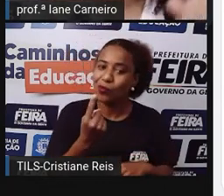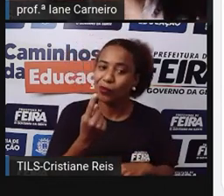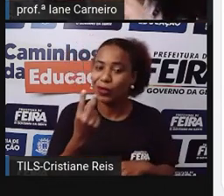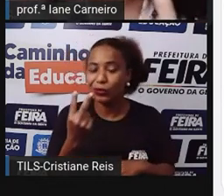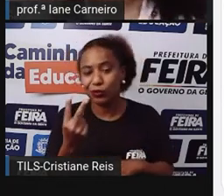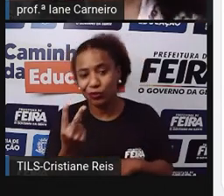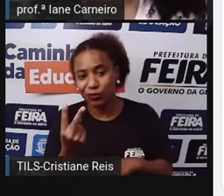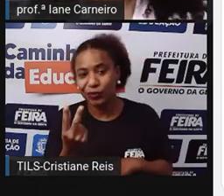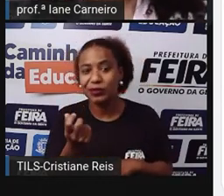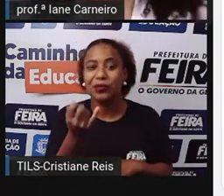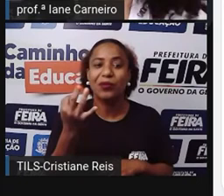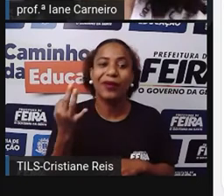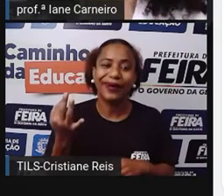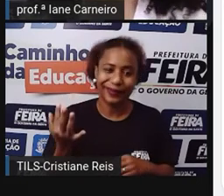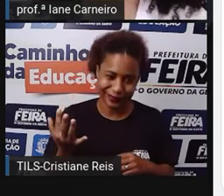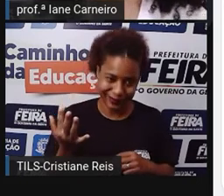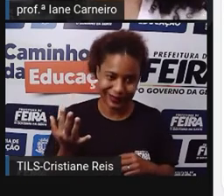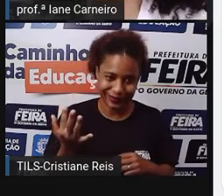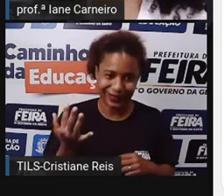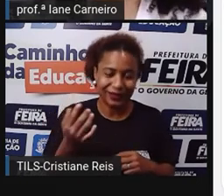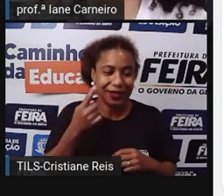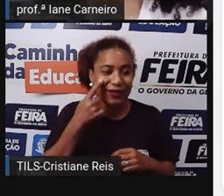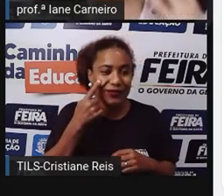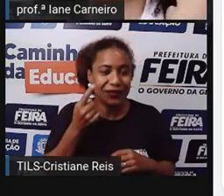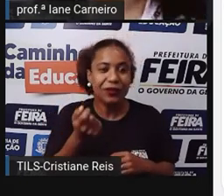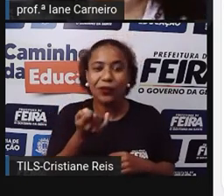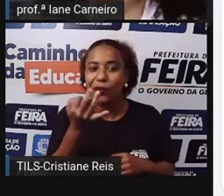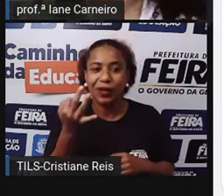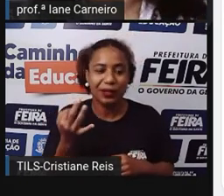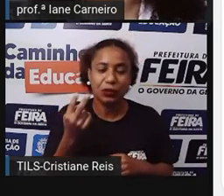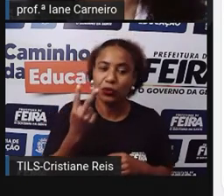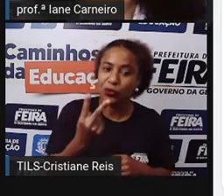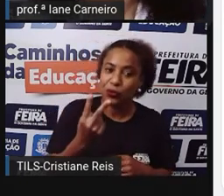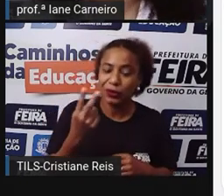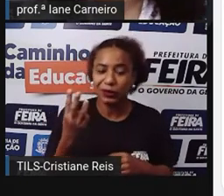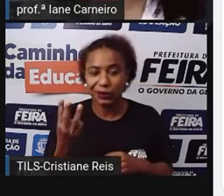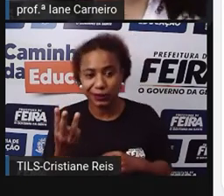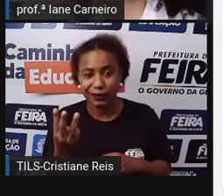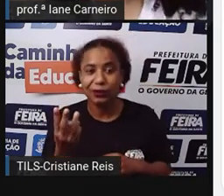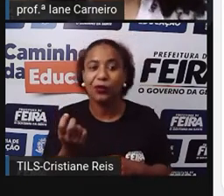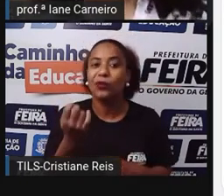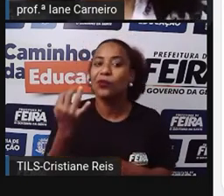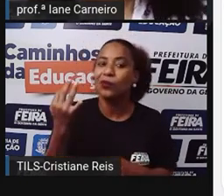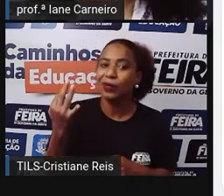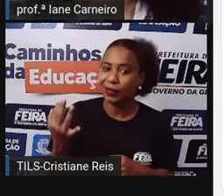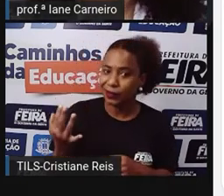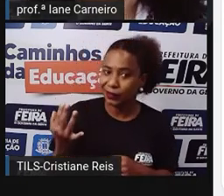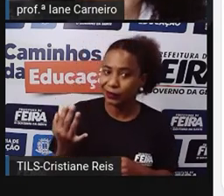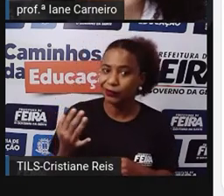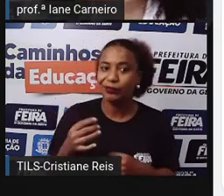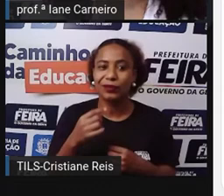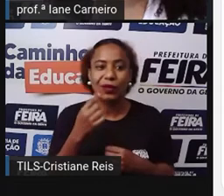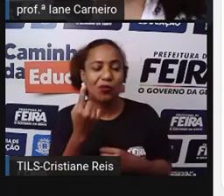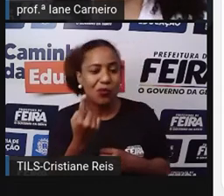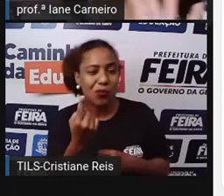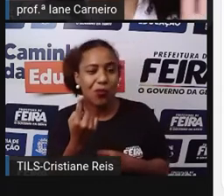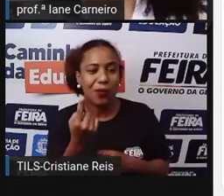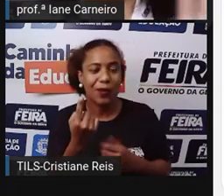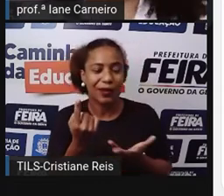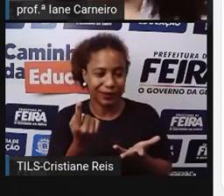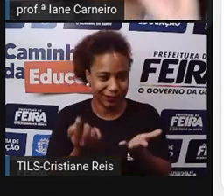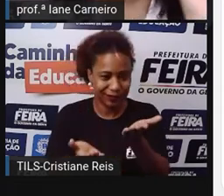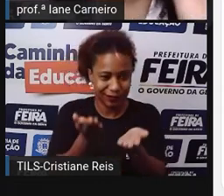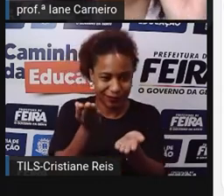De quanto é Quantas cebolas Eu vou precisar Né? Eu vou precisar De duas Três cebolas Uma cebola Custa quanto? Né? Vamos